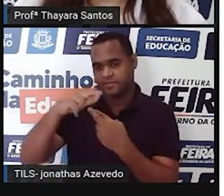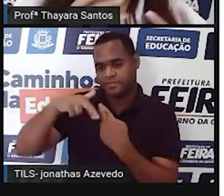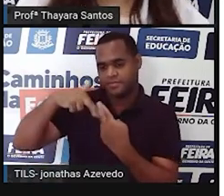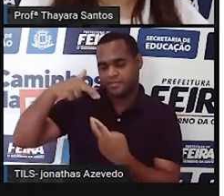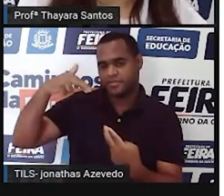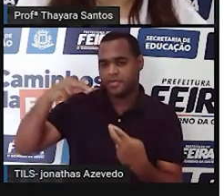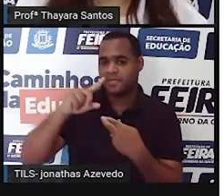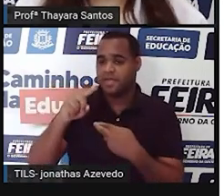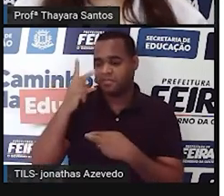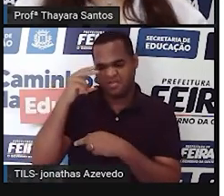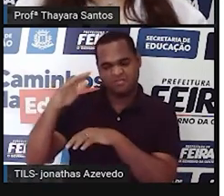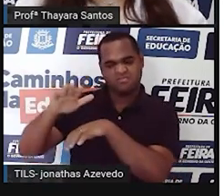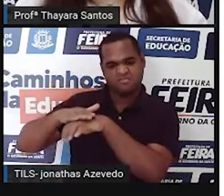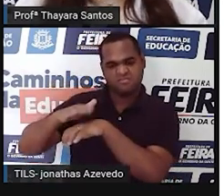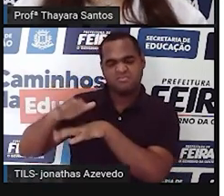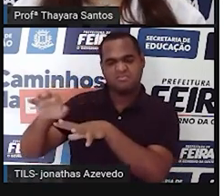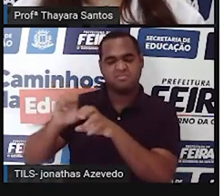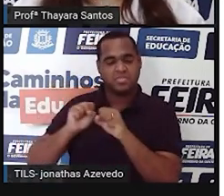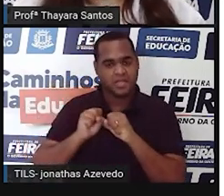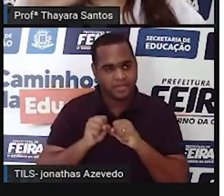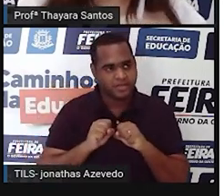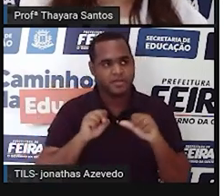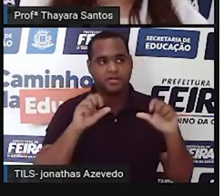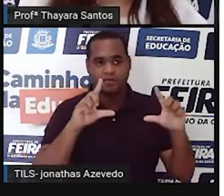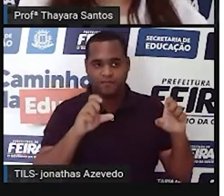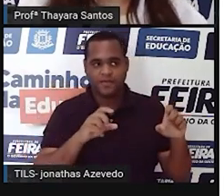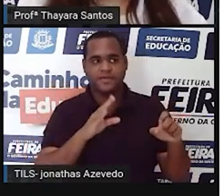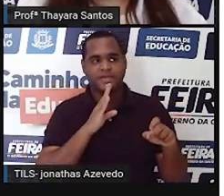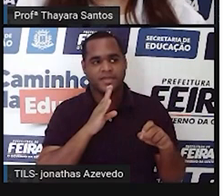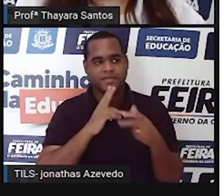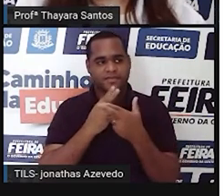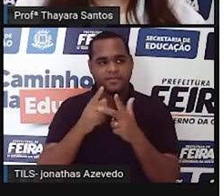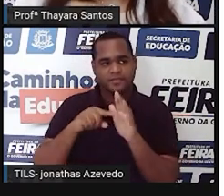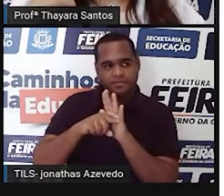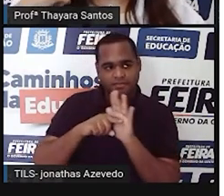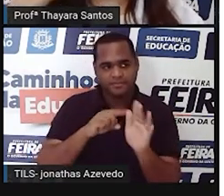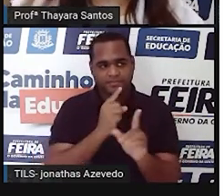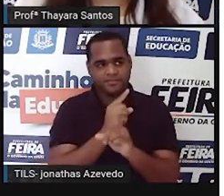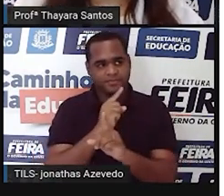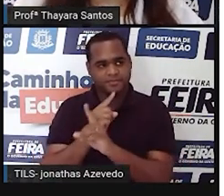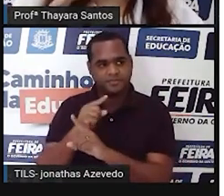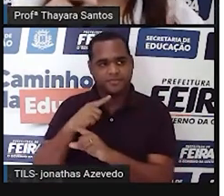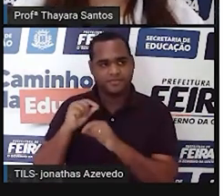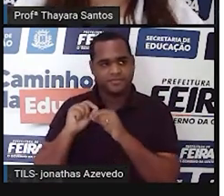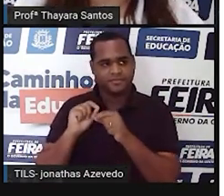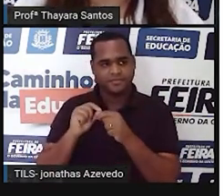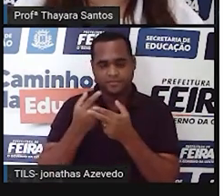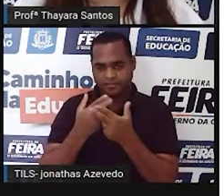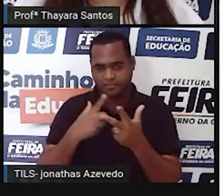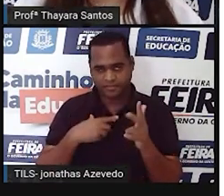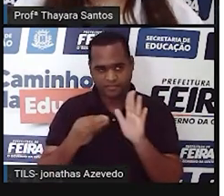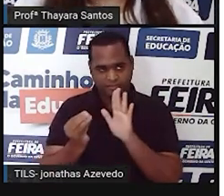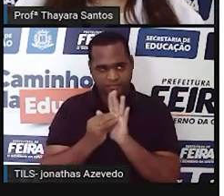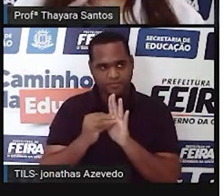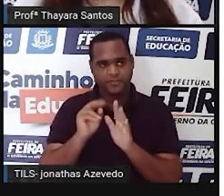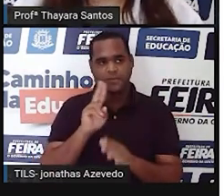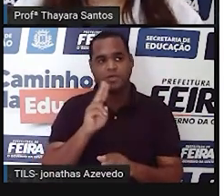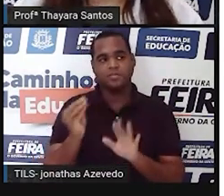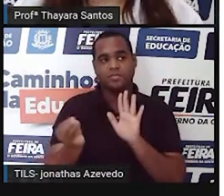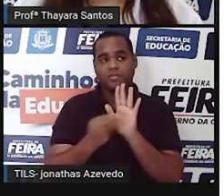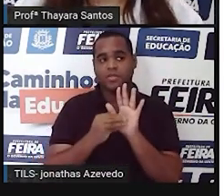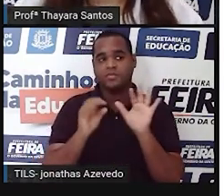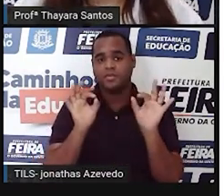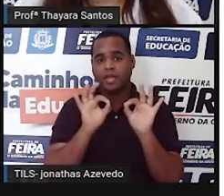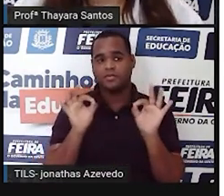mas eles se apropriaram daquela foto dela. Então, eles pegaram aquele conhecimento que ela produziu e publicaram e não colocaram o nome dela. Ela não